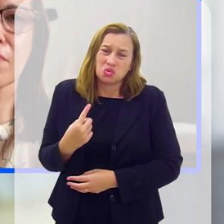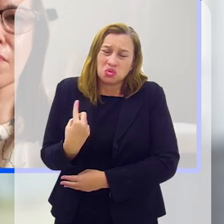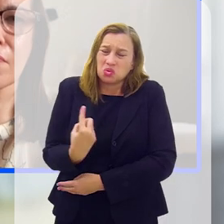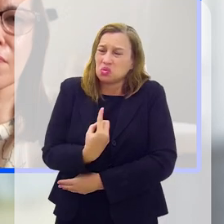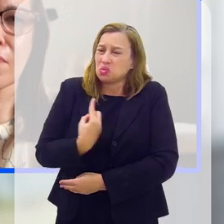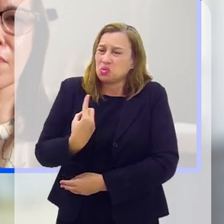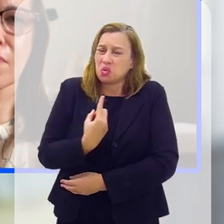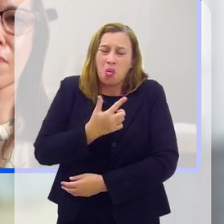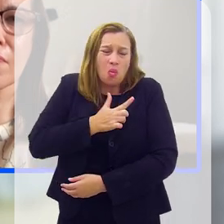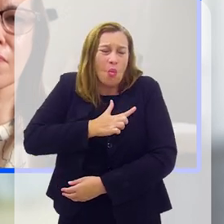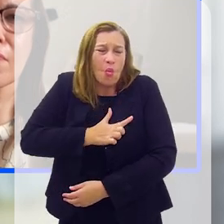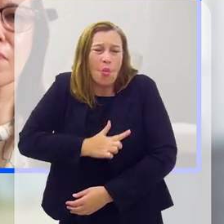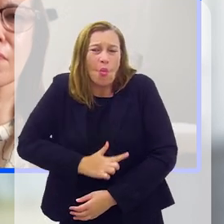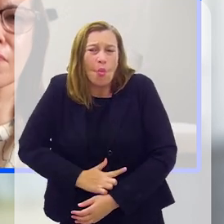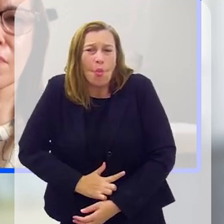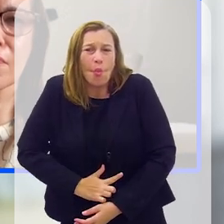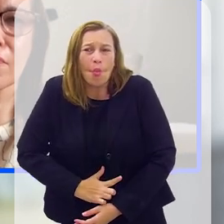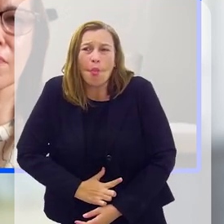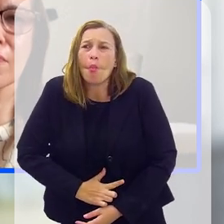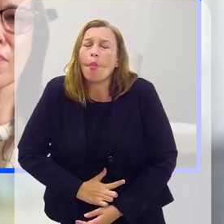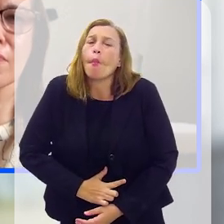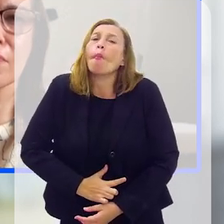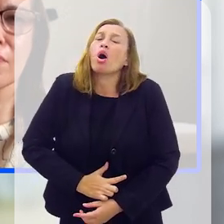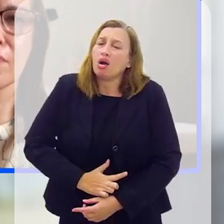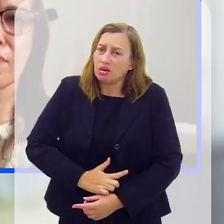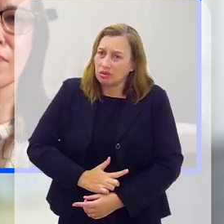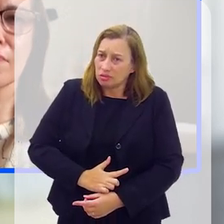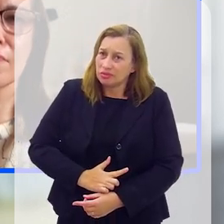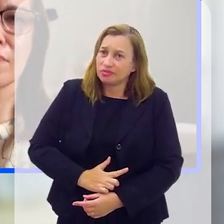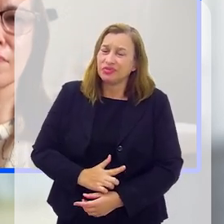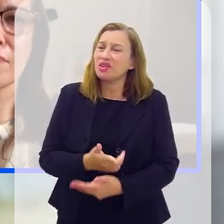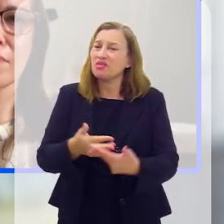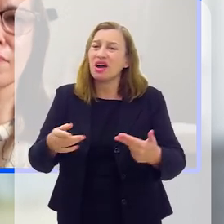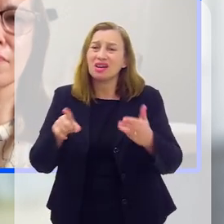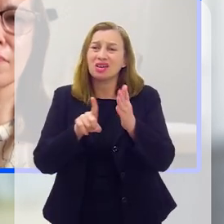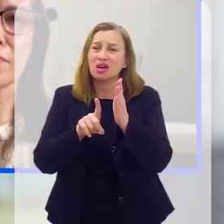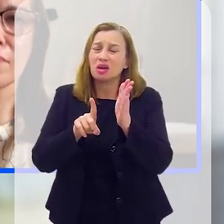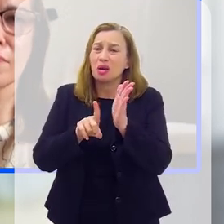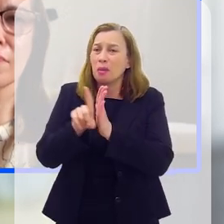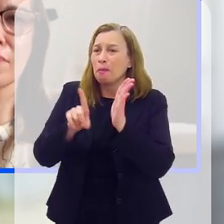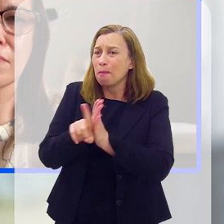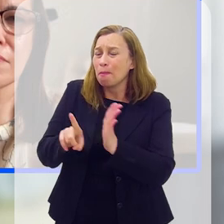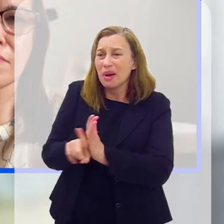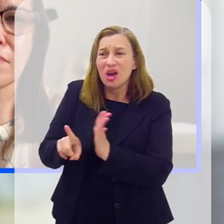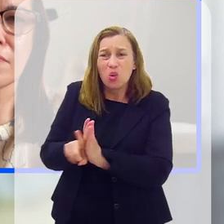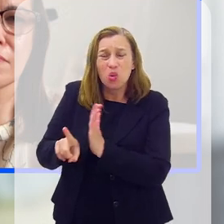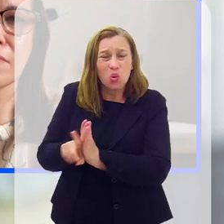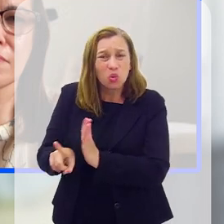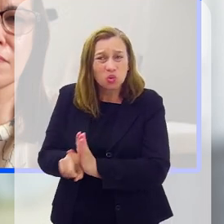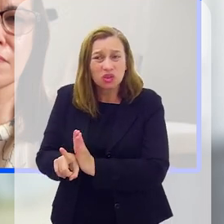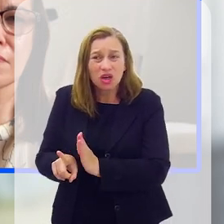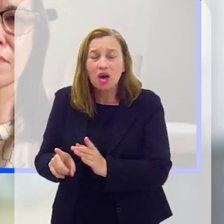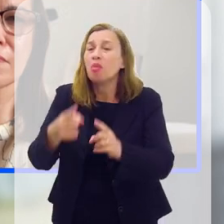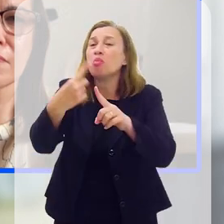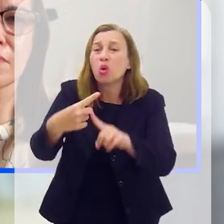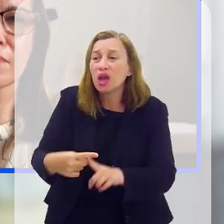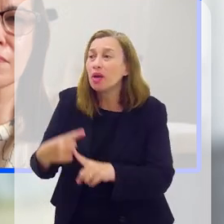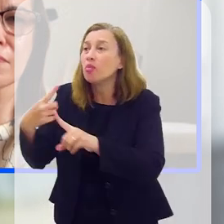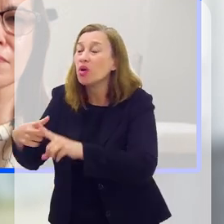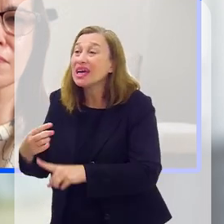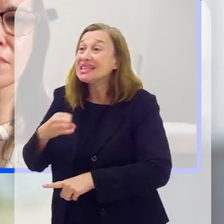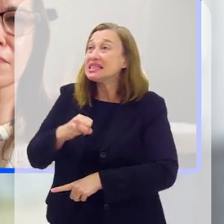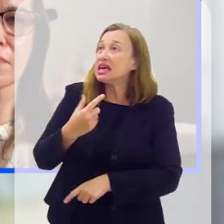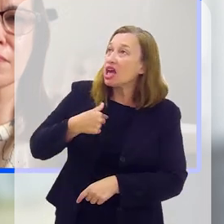uma solidão, um vazio que fica diante de, inclusive, várias perguntas que a gente chama dos incisos e dos